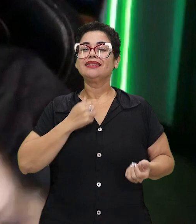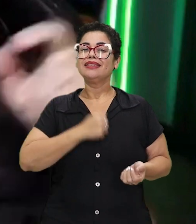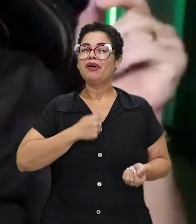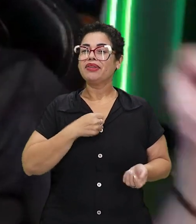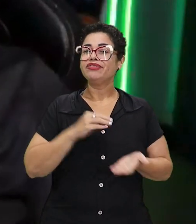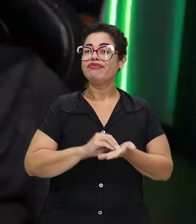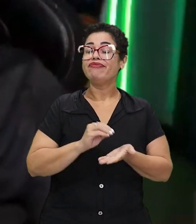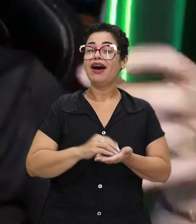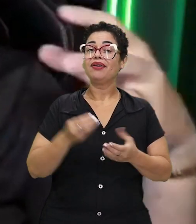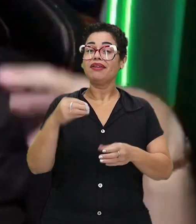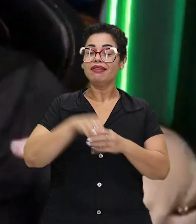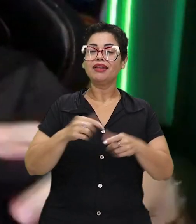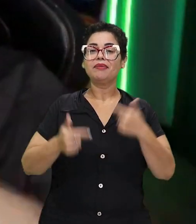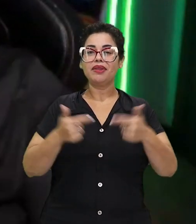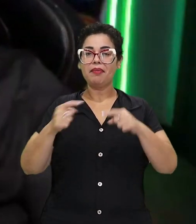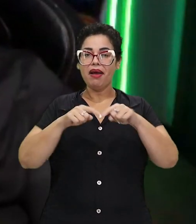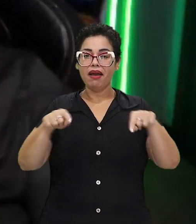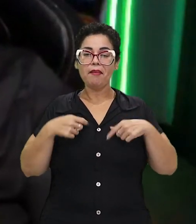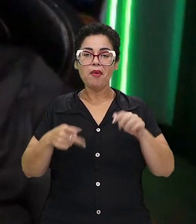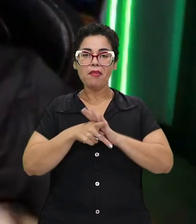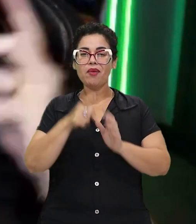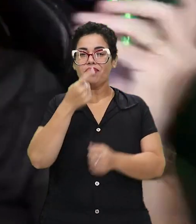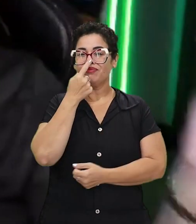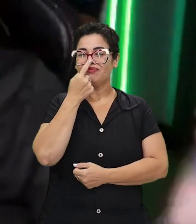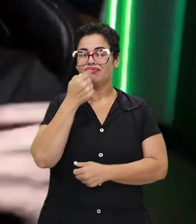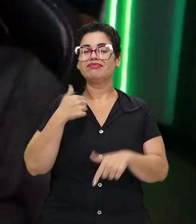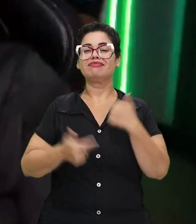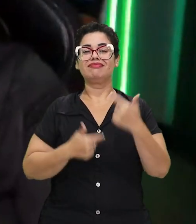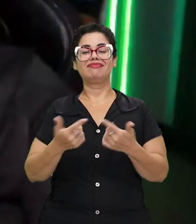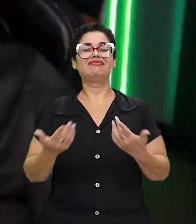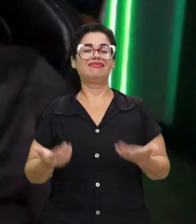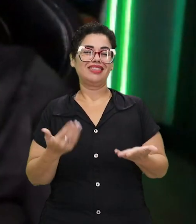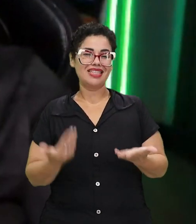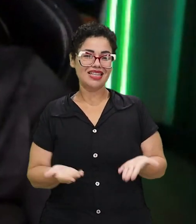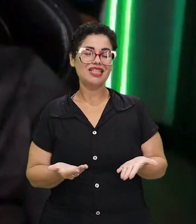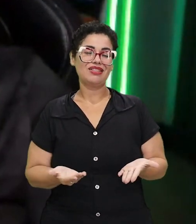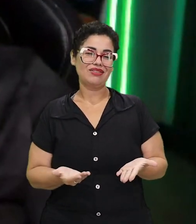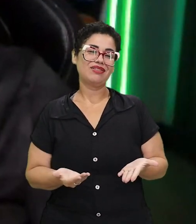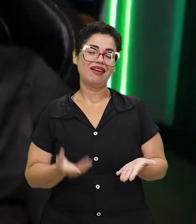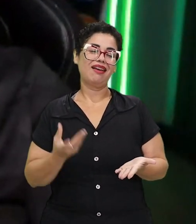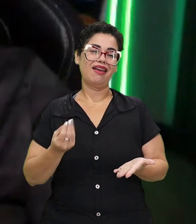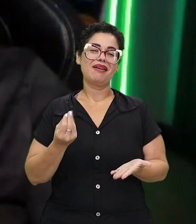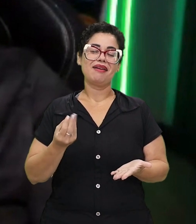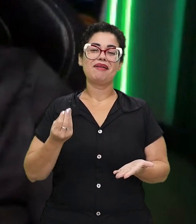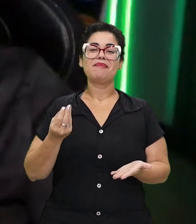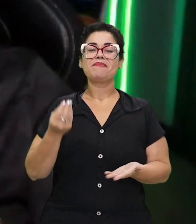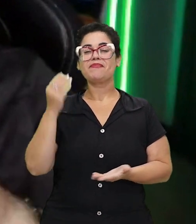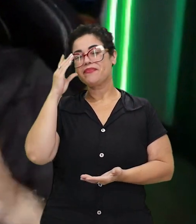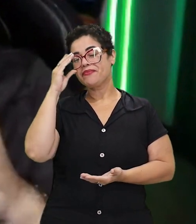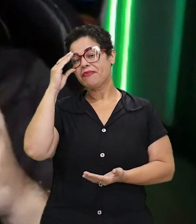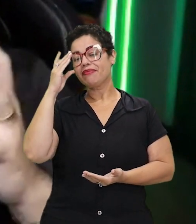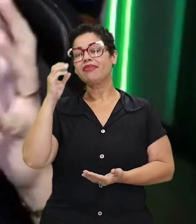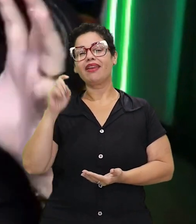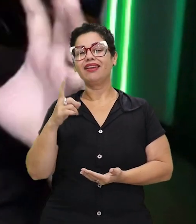falta de estar aqui, de estar aqui no meu lugar, de estar aqui no meu cantinho. Então, isso para mim é